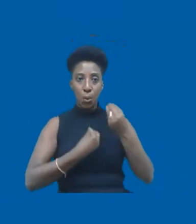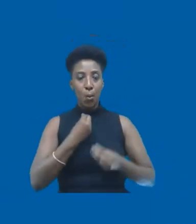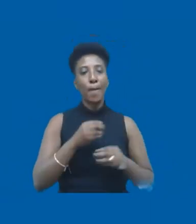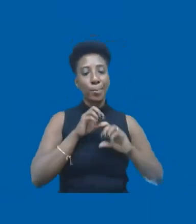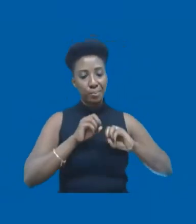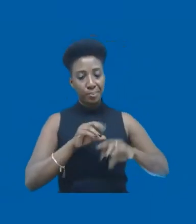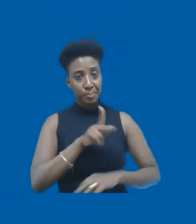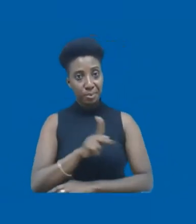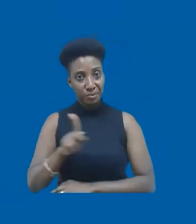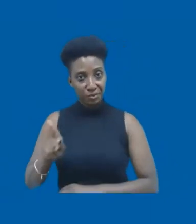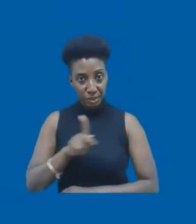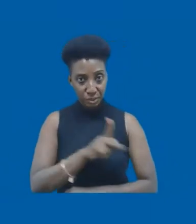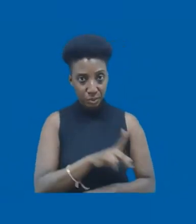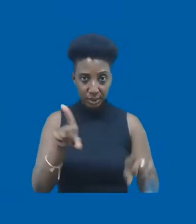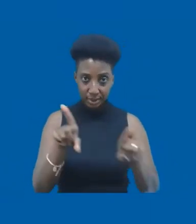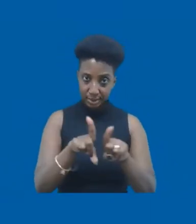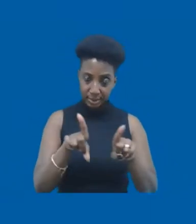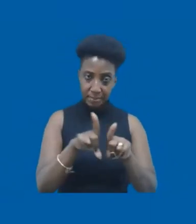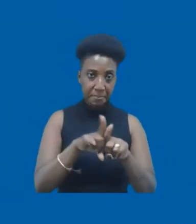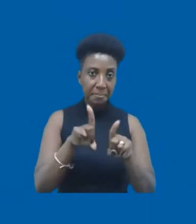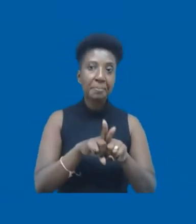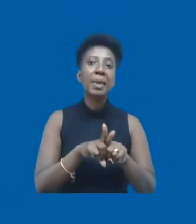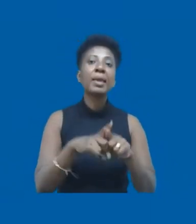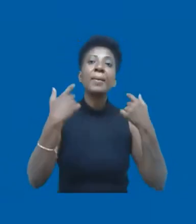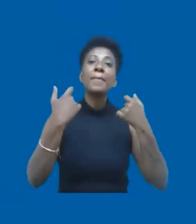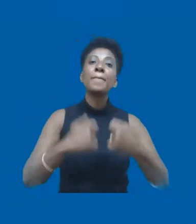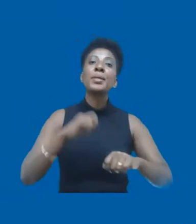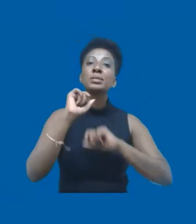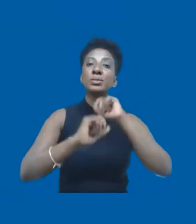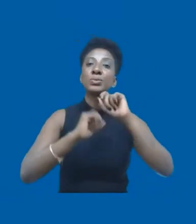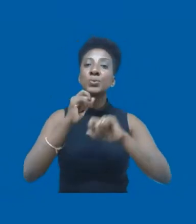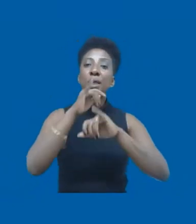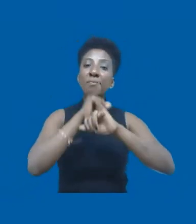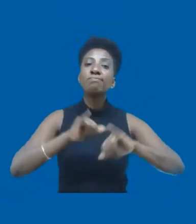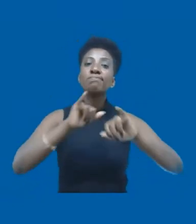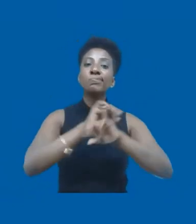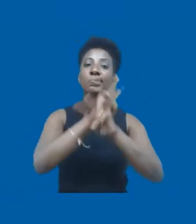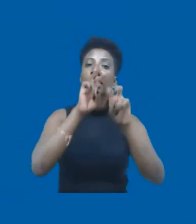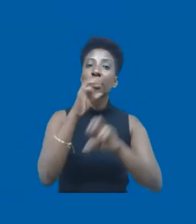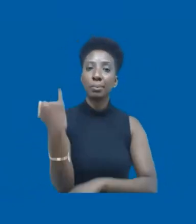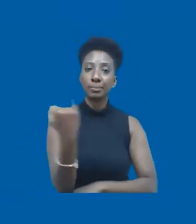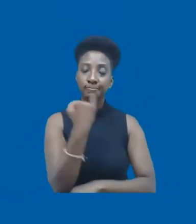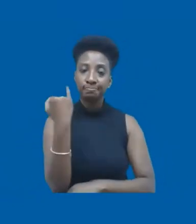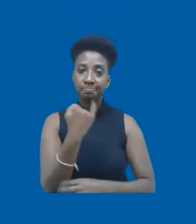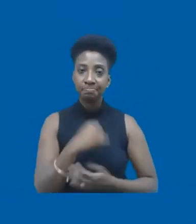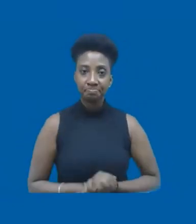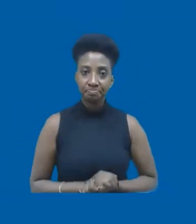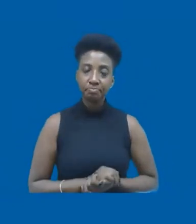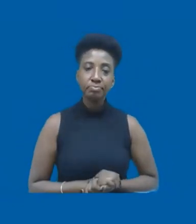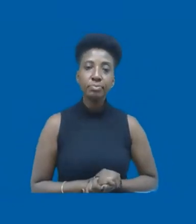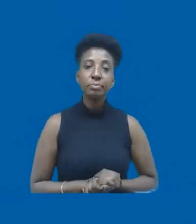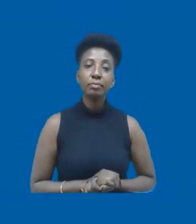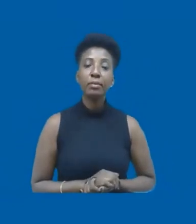educadora, uma também educadora, não poderia deixar de tocar nesse assunto. Bom, até meados do